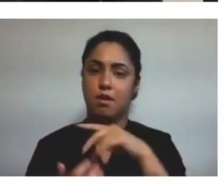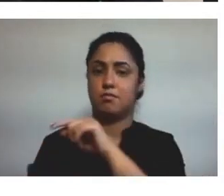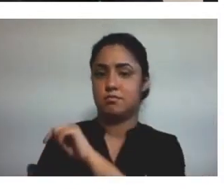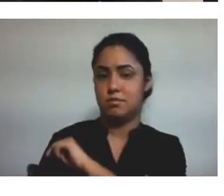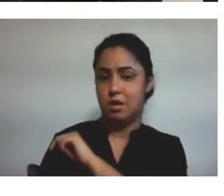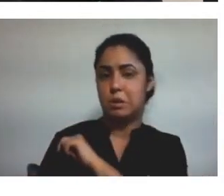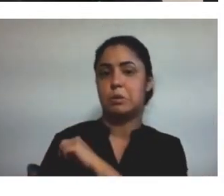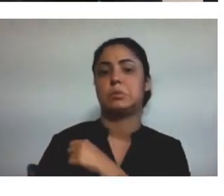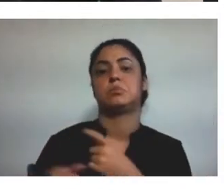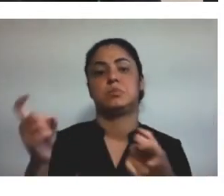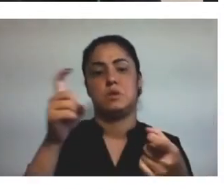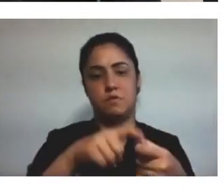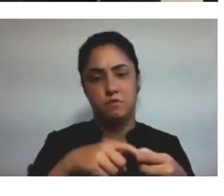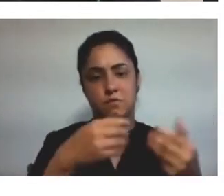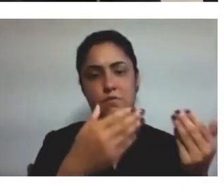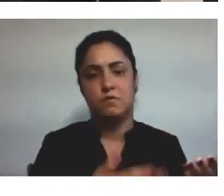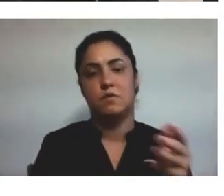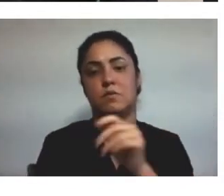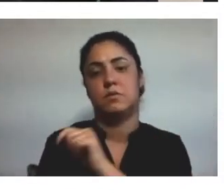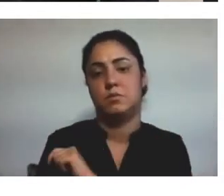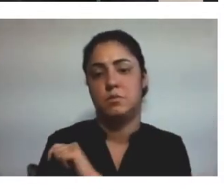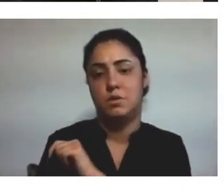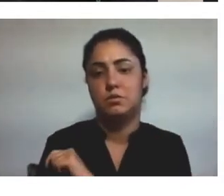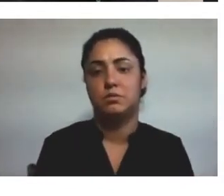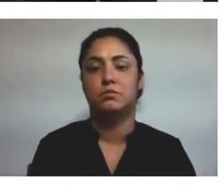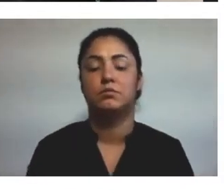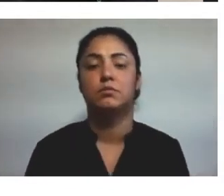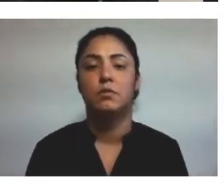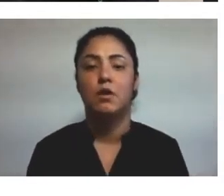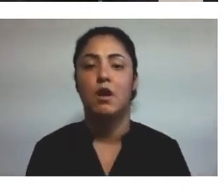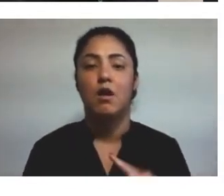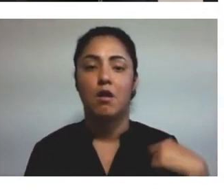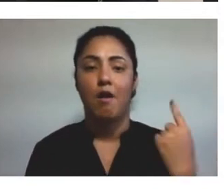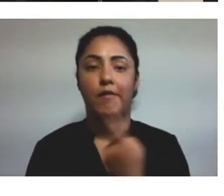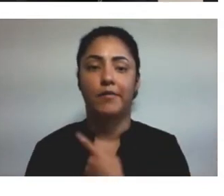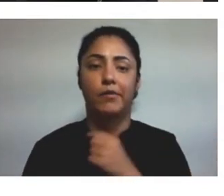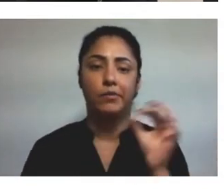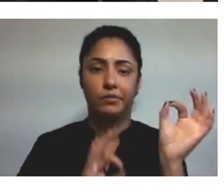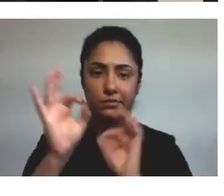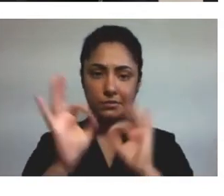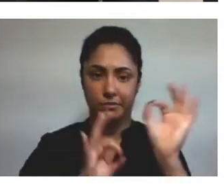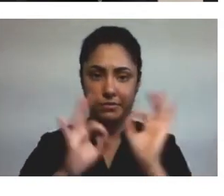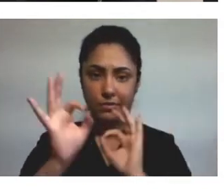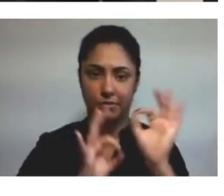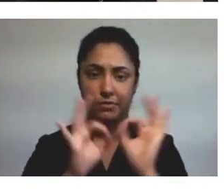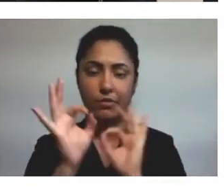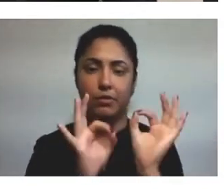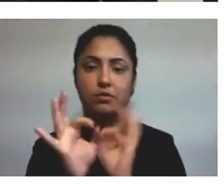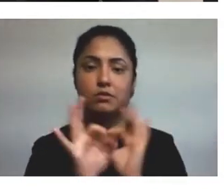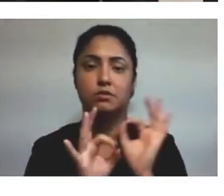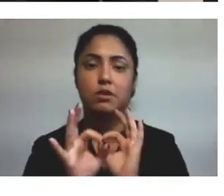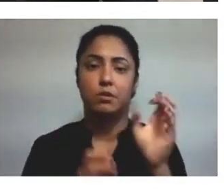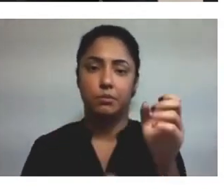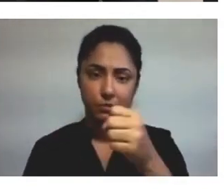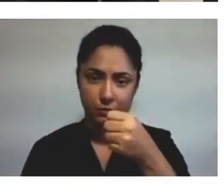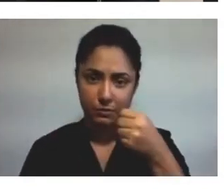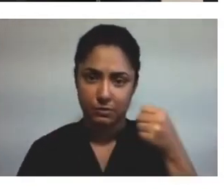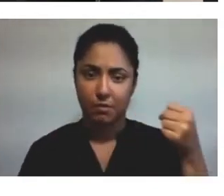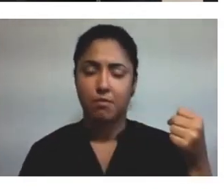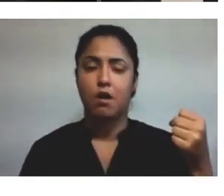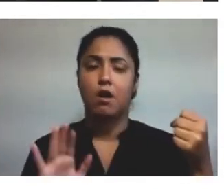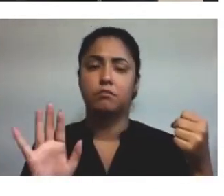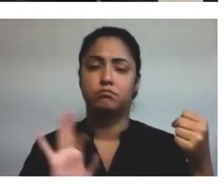E a gente fez a compra de chaves para os armários, né? Que os usuários da biblioteca utilizam ao utilizar o